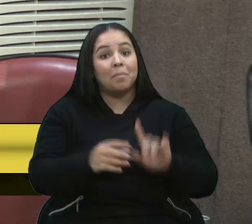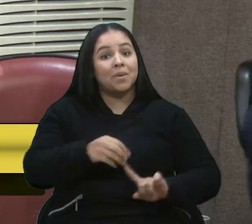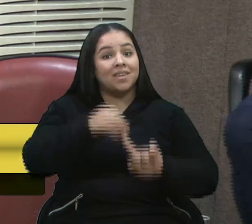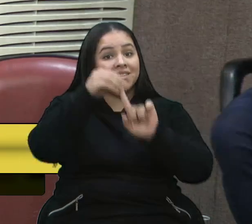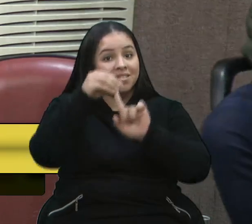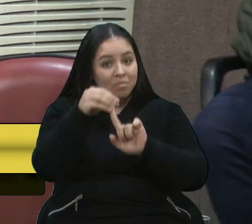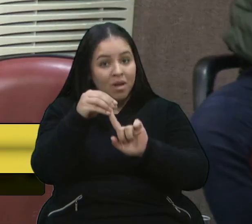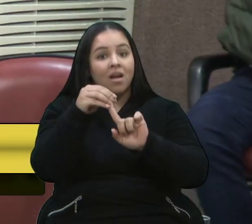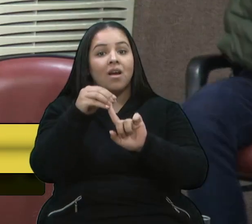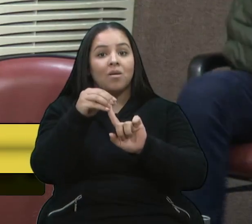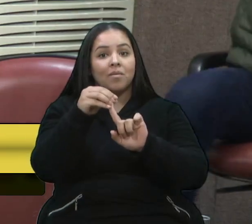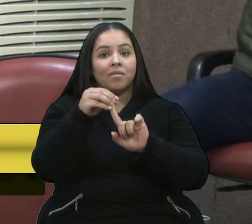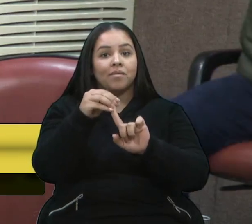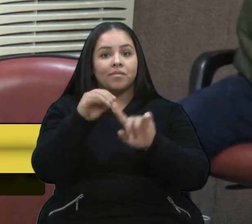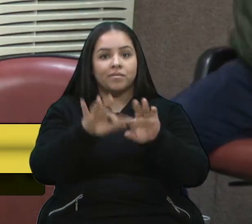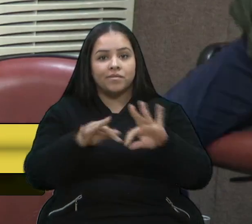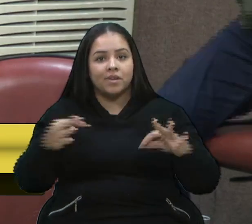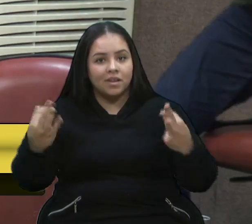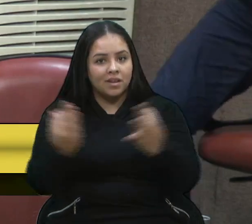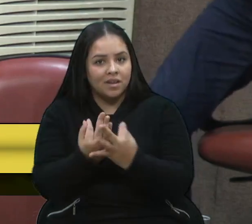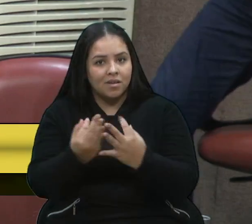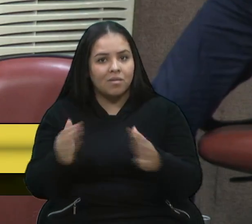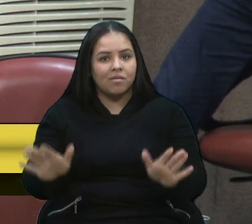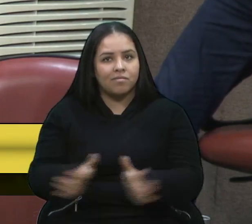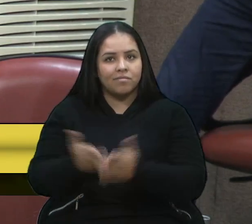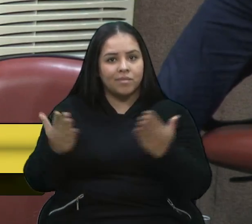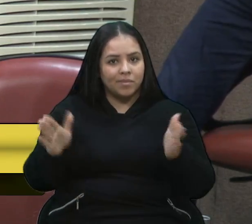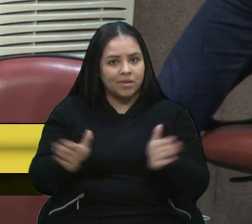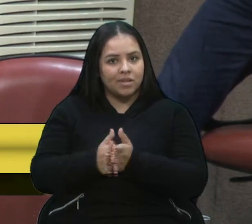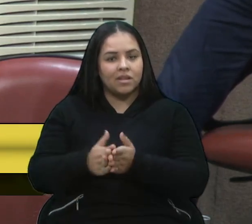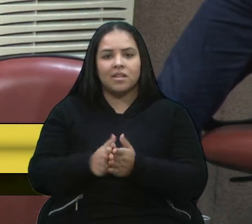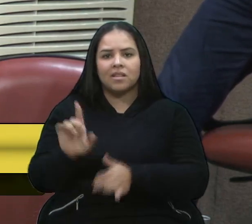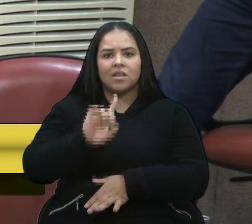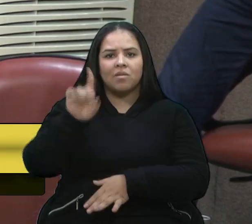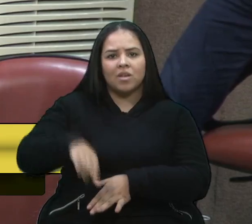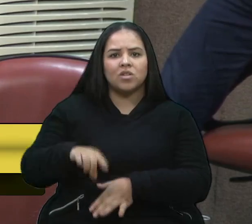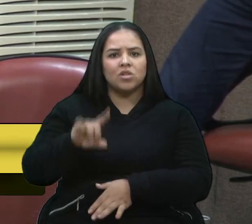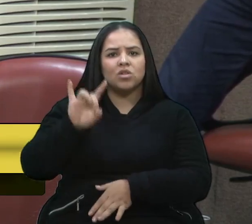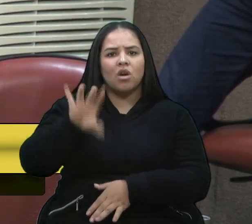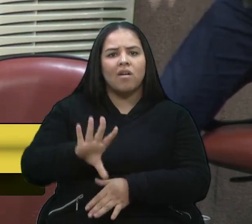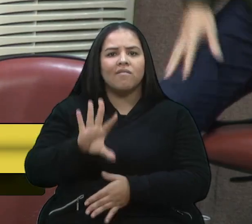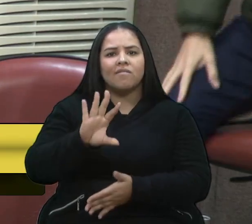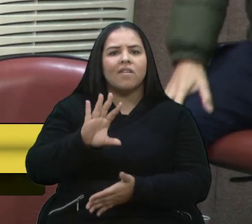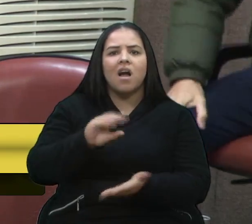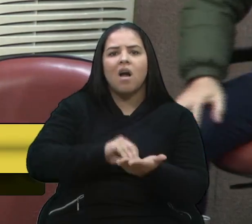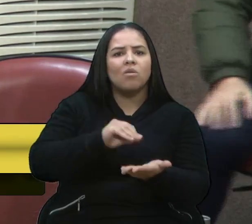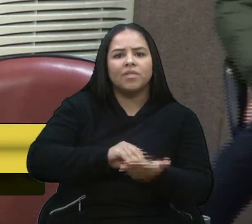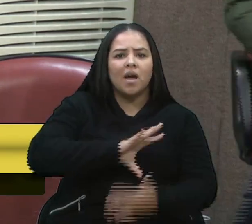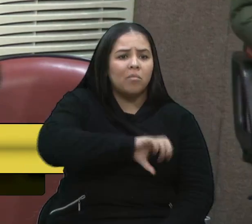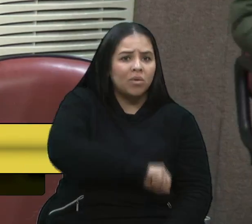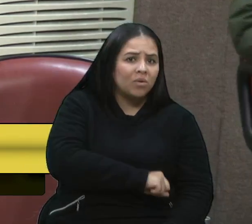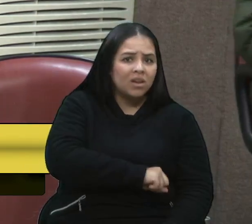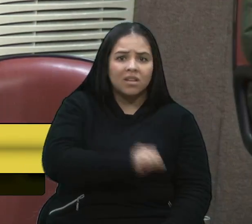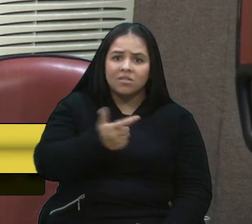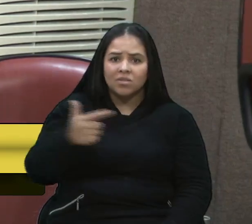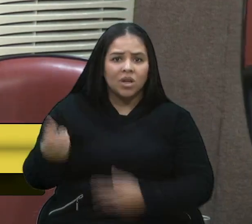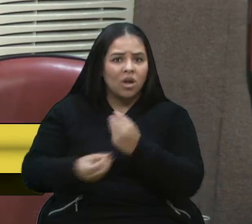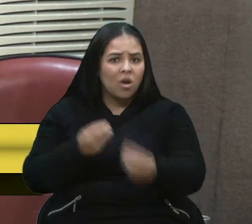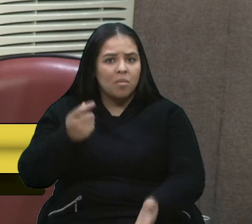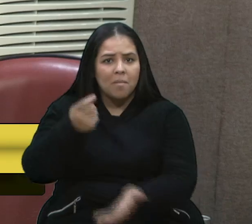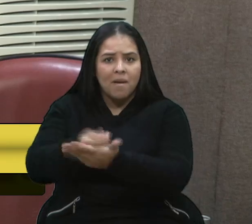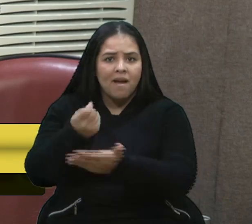Não é só apenas por falta de amor, é também por falta de condições. É também por falta de ter uma